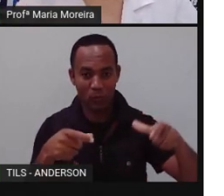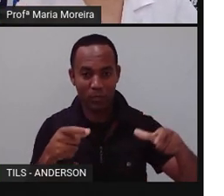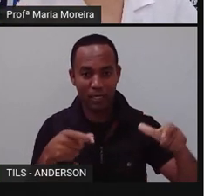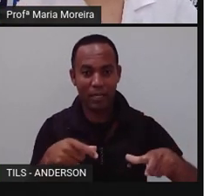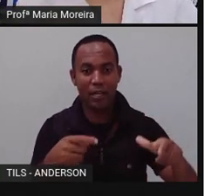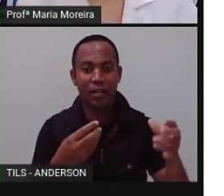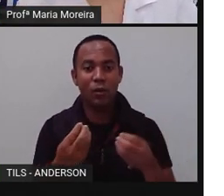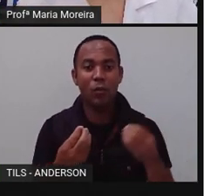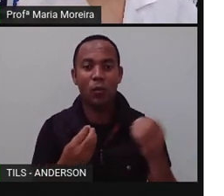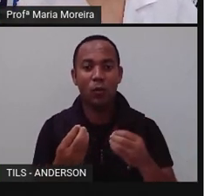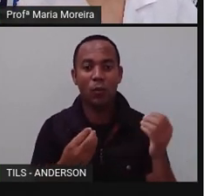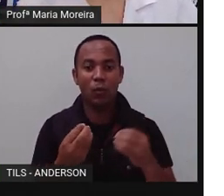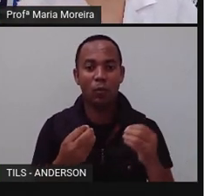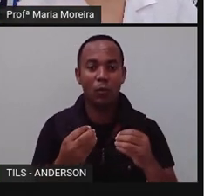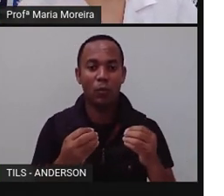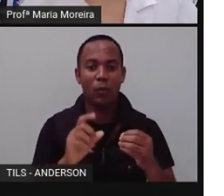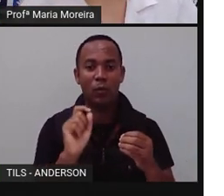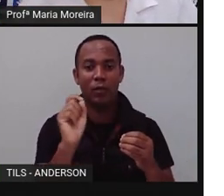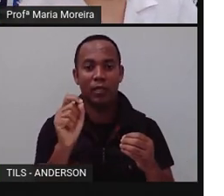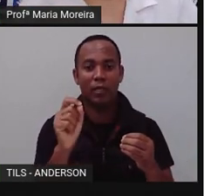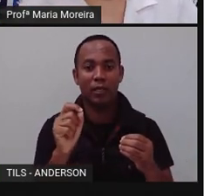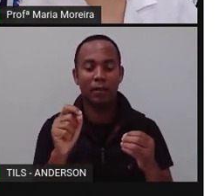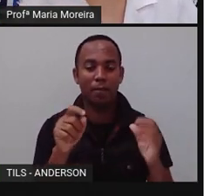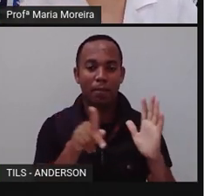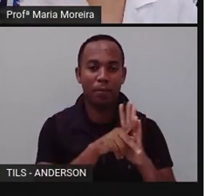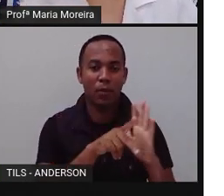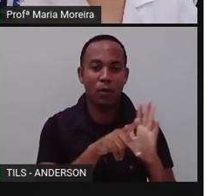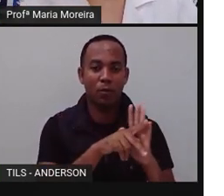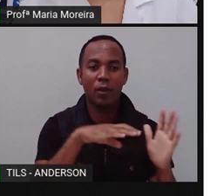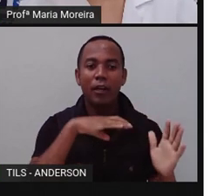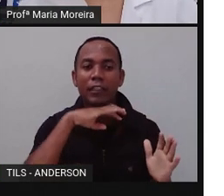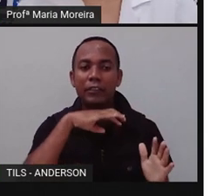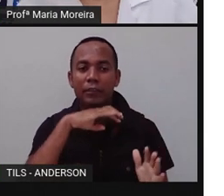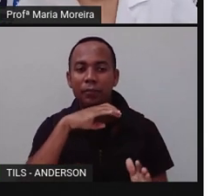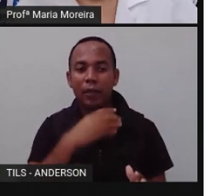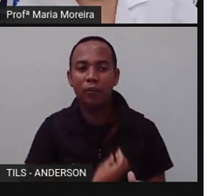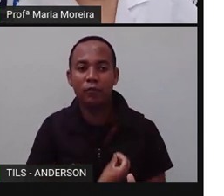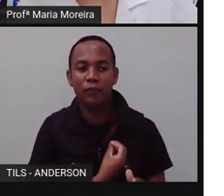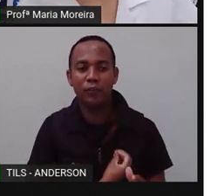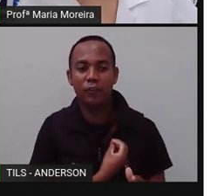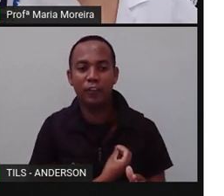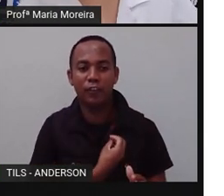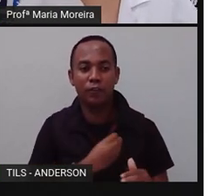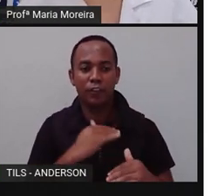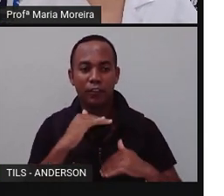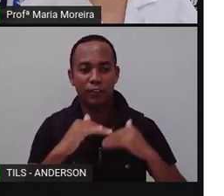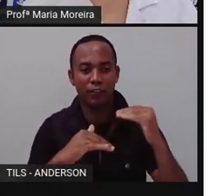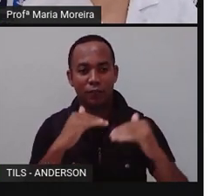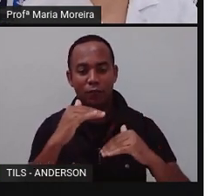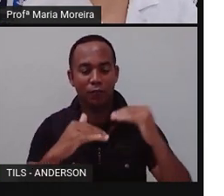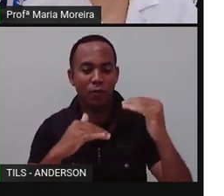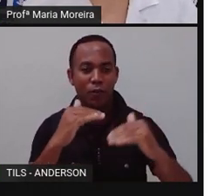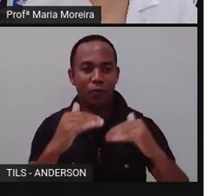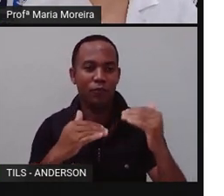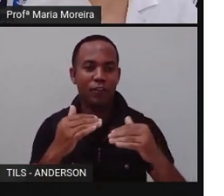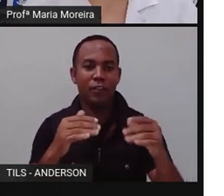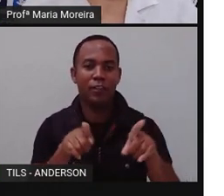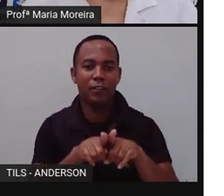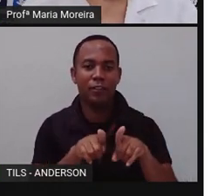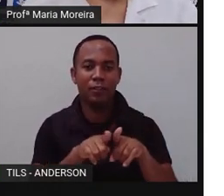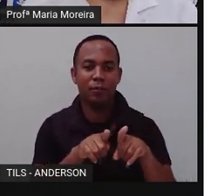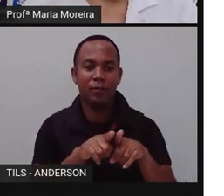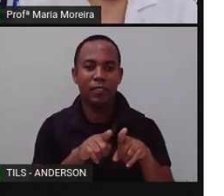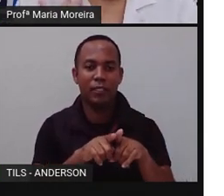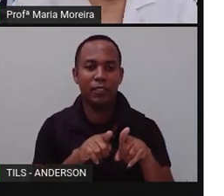definido como um local em que determinada espécie vive. Desenvolve-se, né? Porque se ela vive em determinado lugar, ela vai se